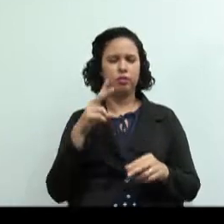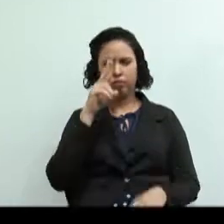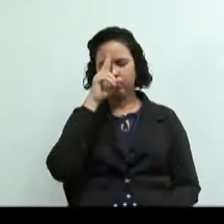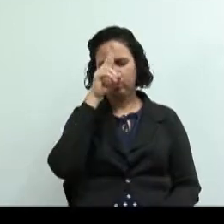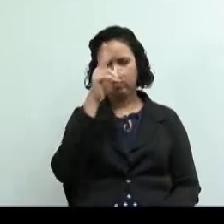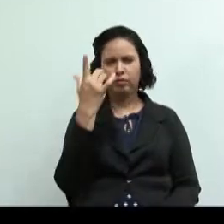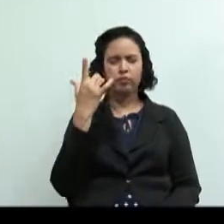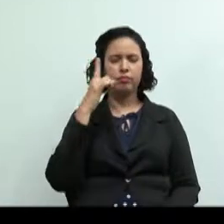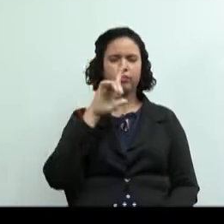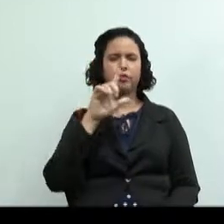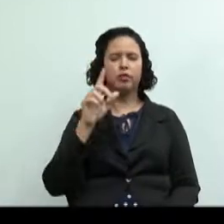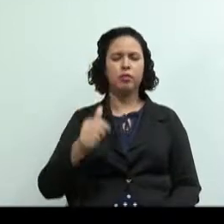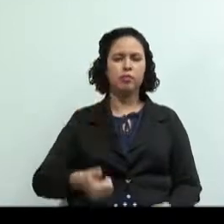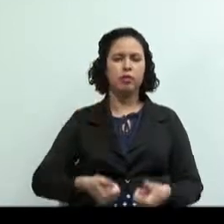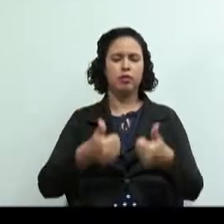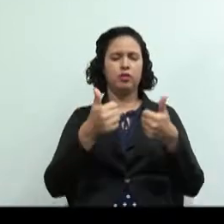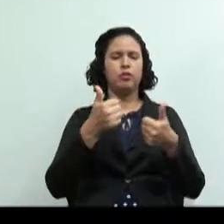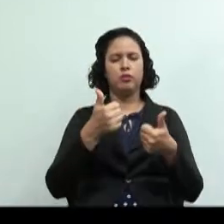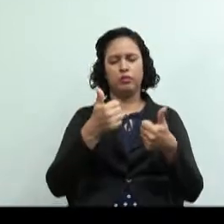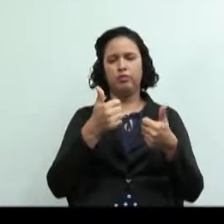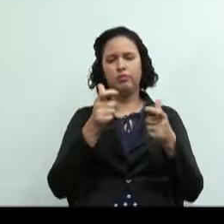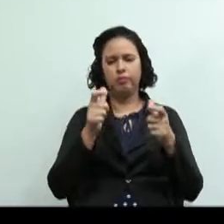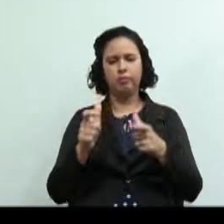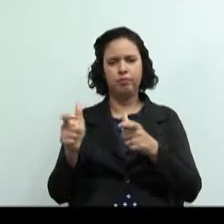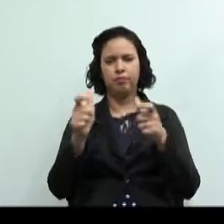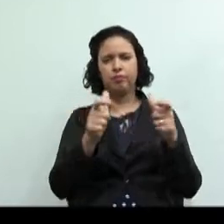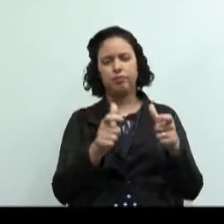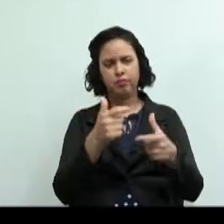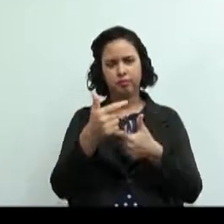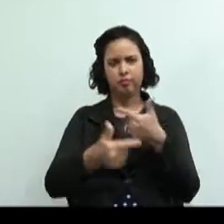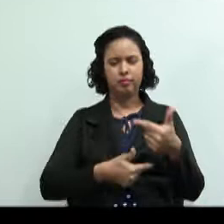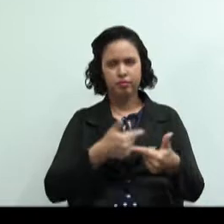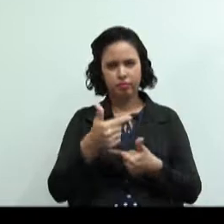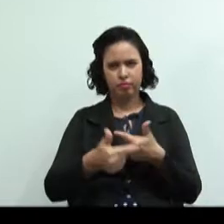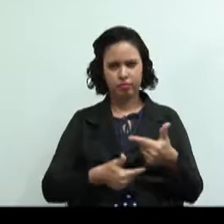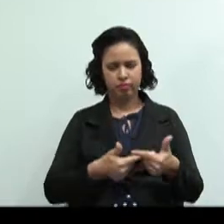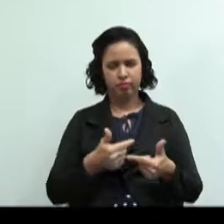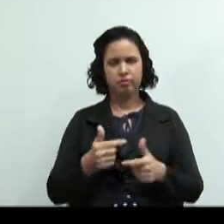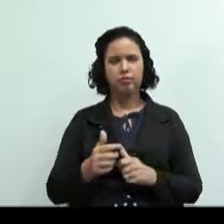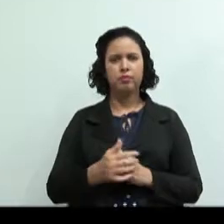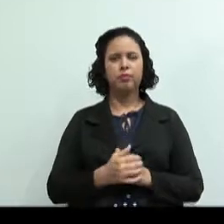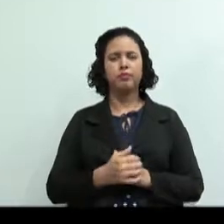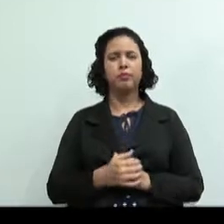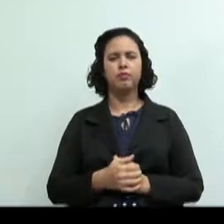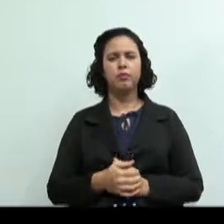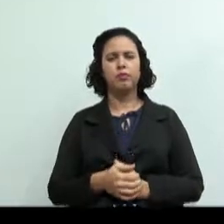busca por melhores condições de trabalho em meio a altos índices de desemprego